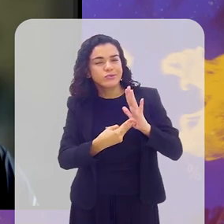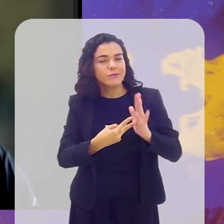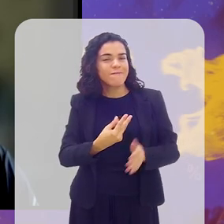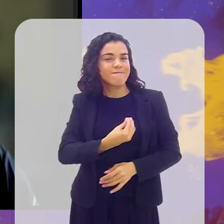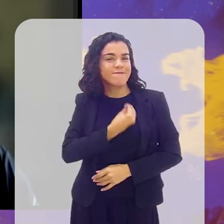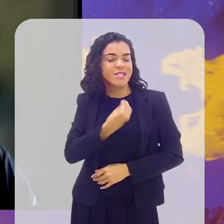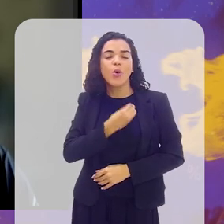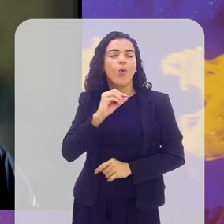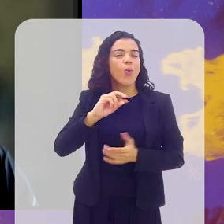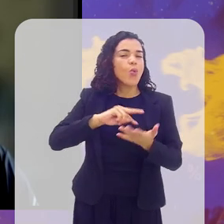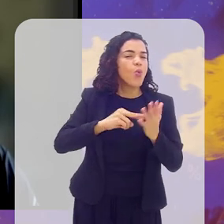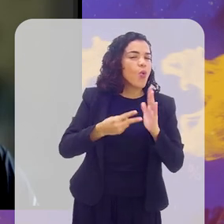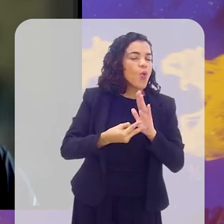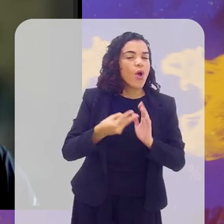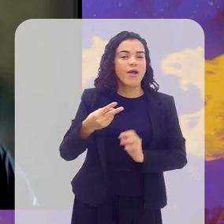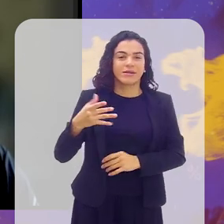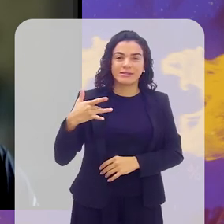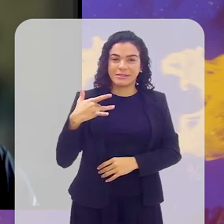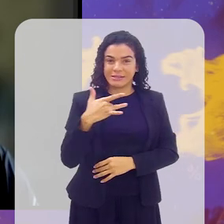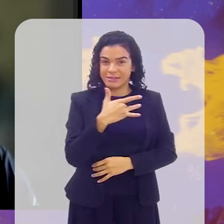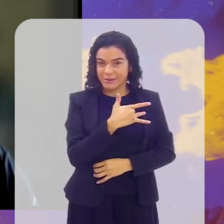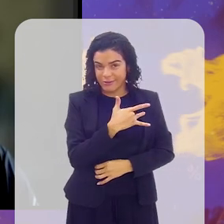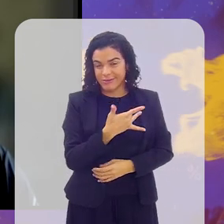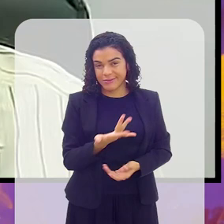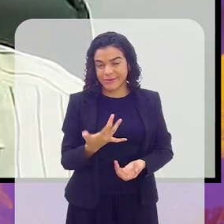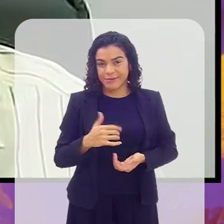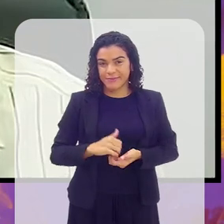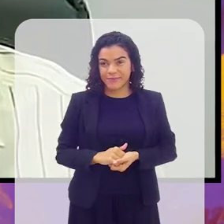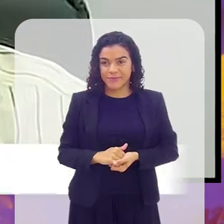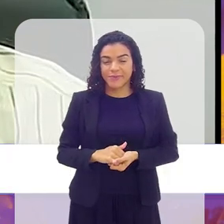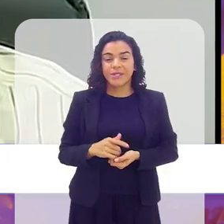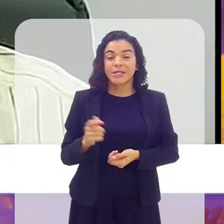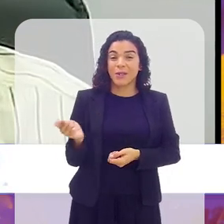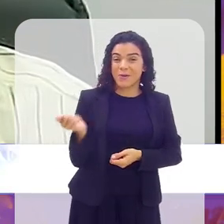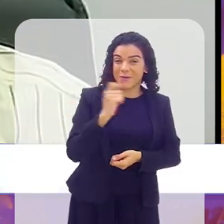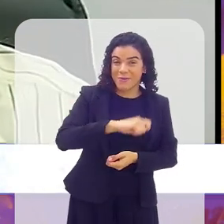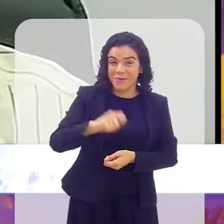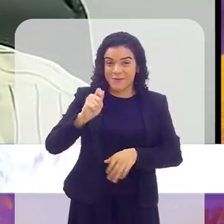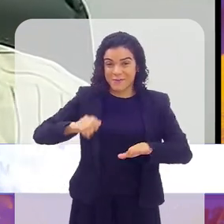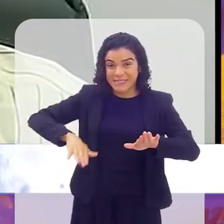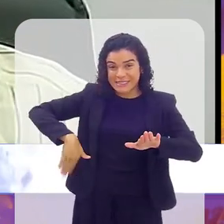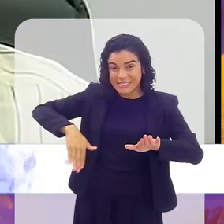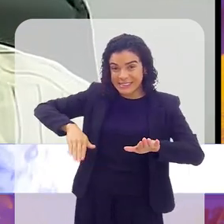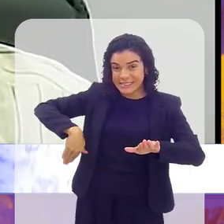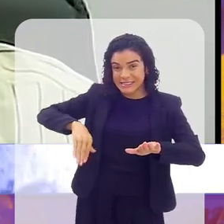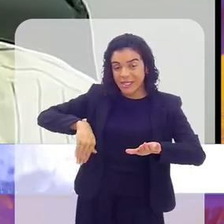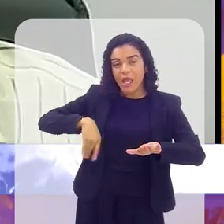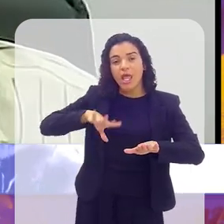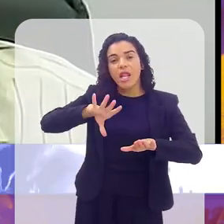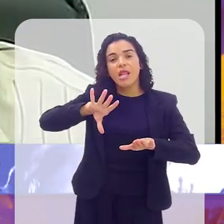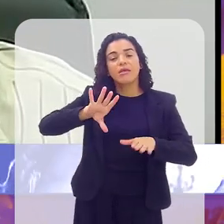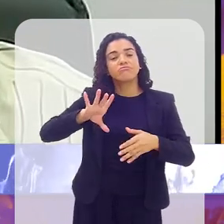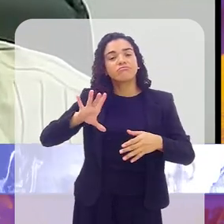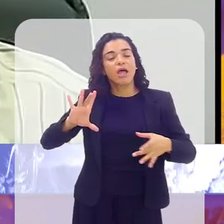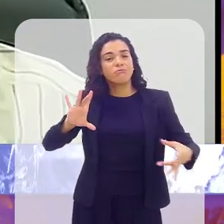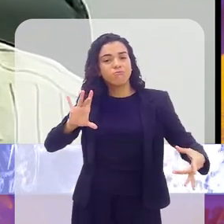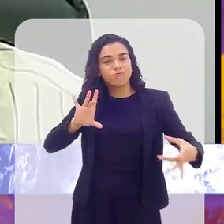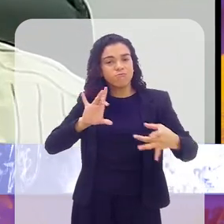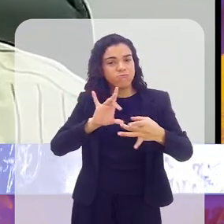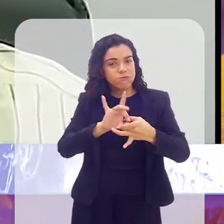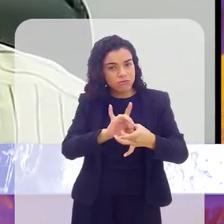saudável. E o tênis, ele é uma fusão,